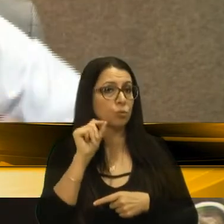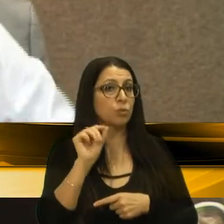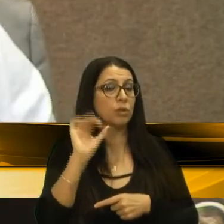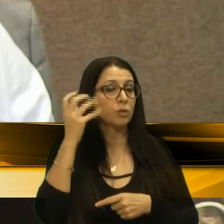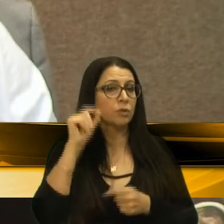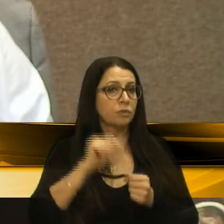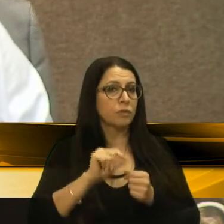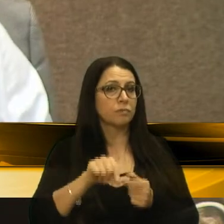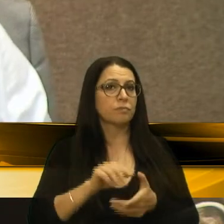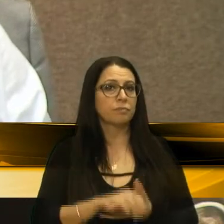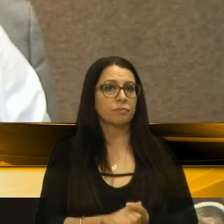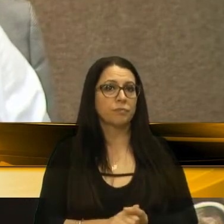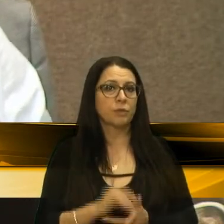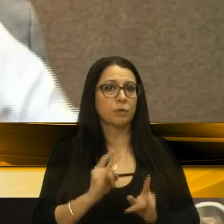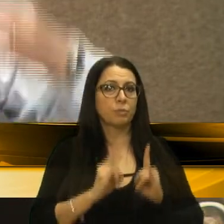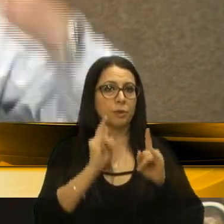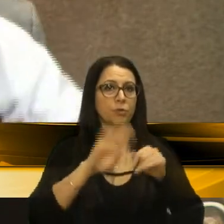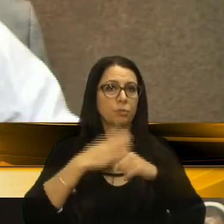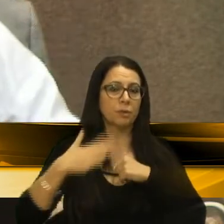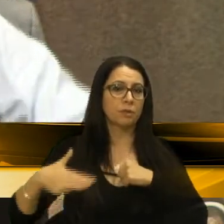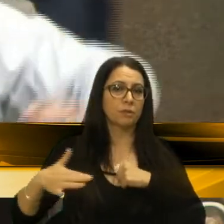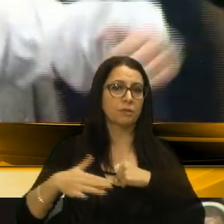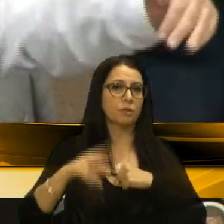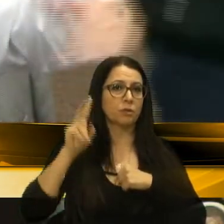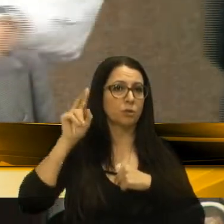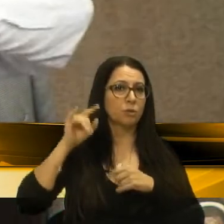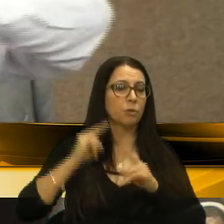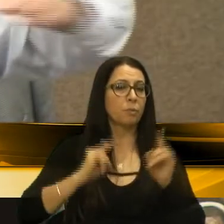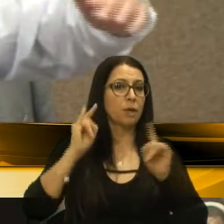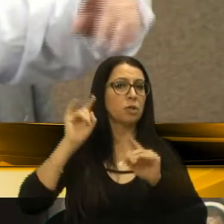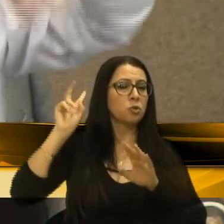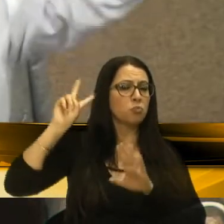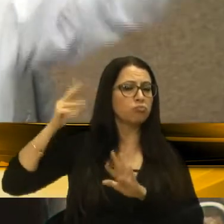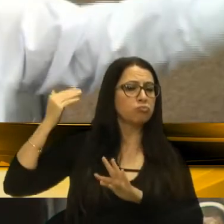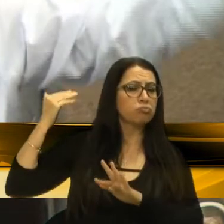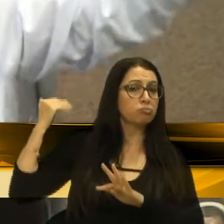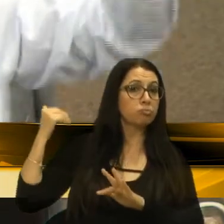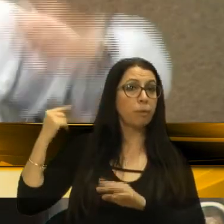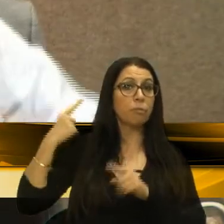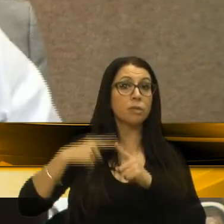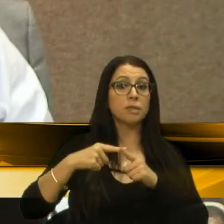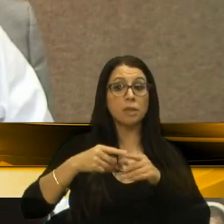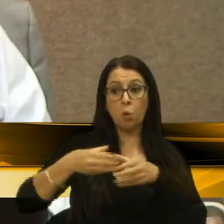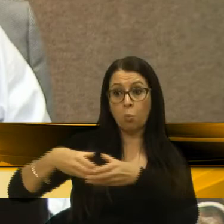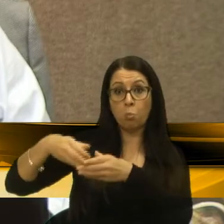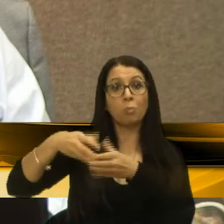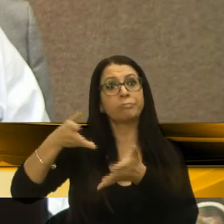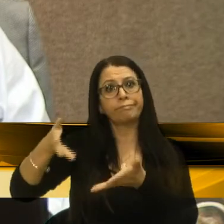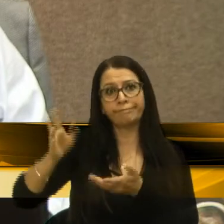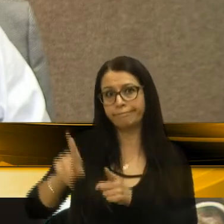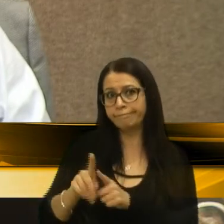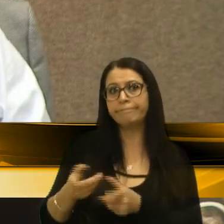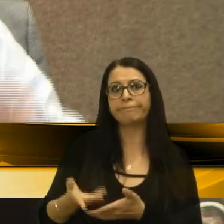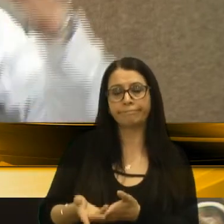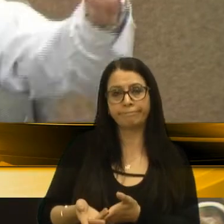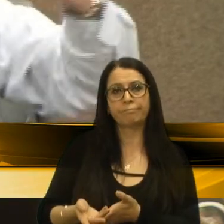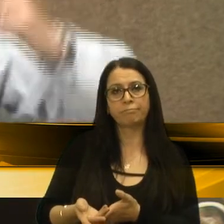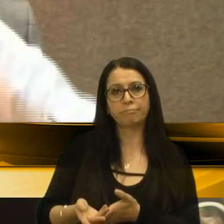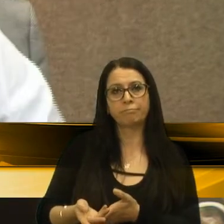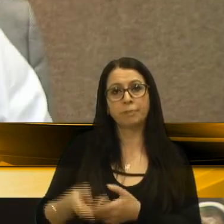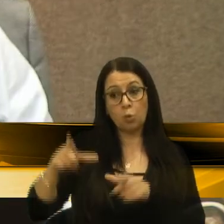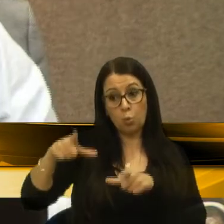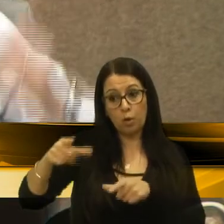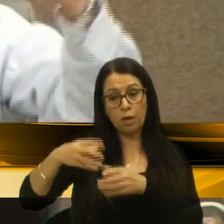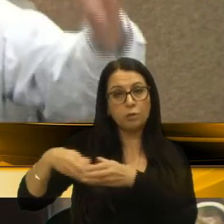feito nesse prédio lá em Galópolis. Um prédio histórico que poderia ser um ponto turístico, inclusive. Um ponto